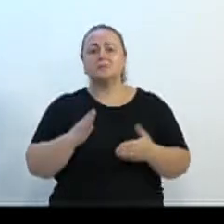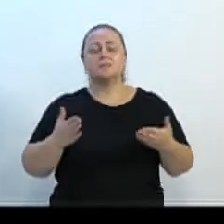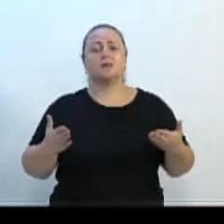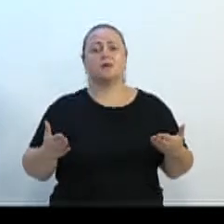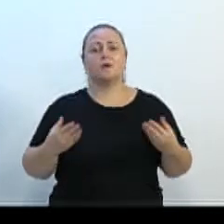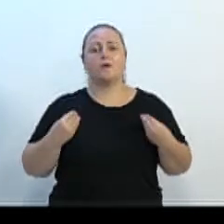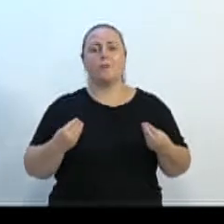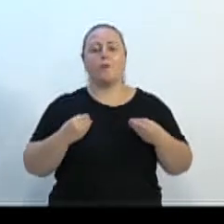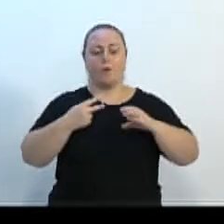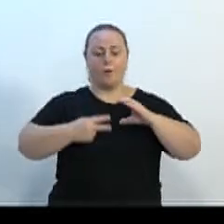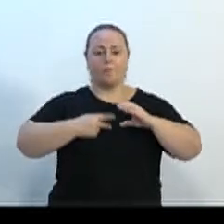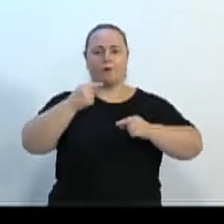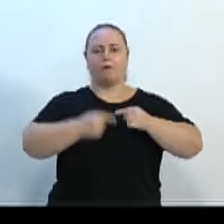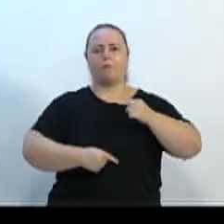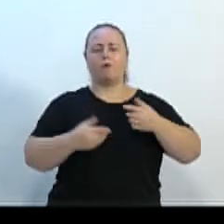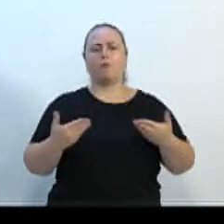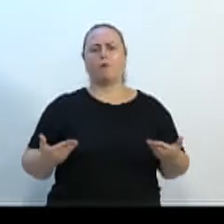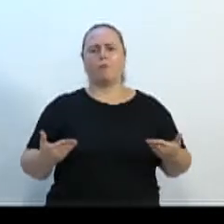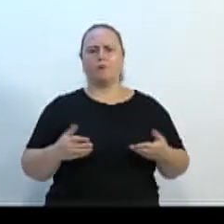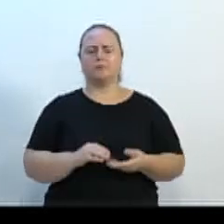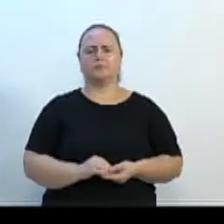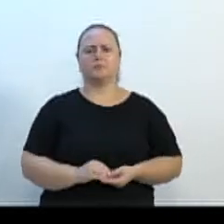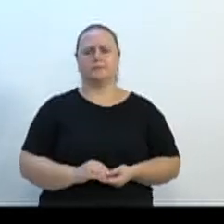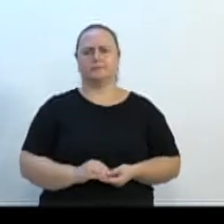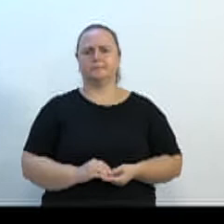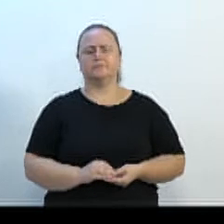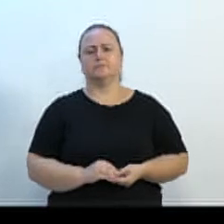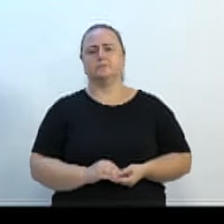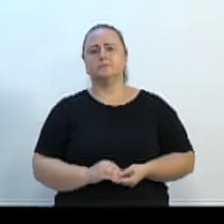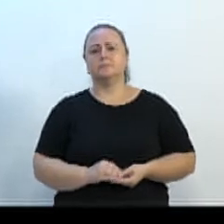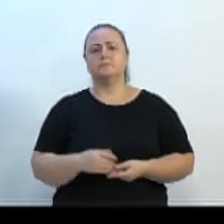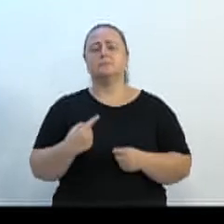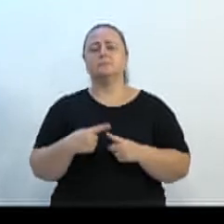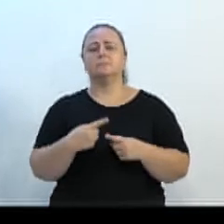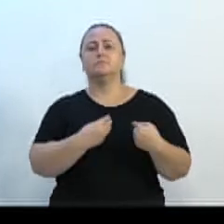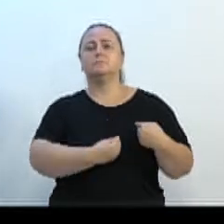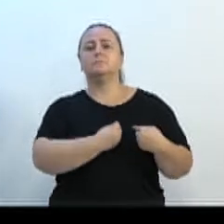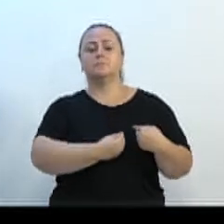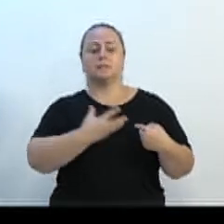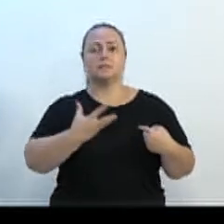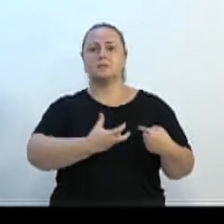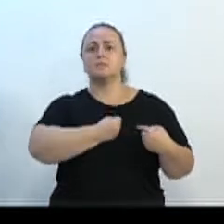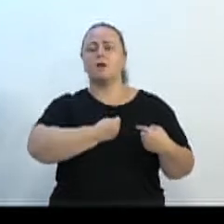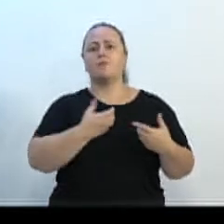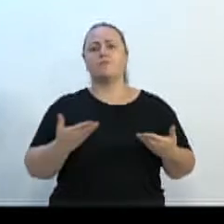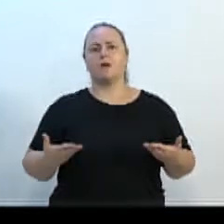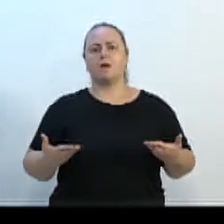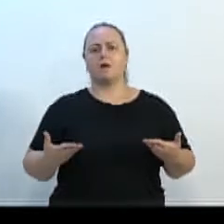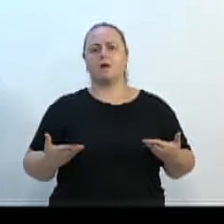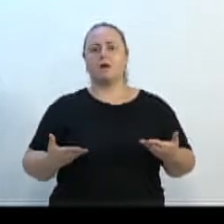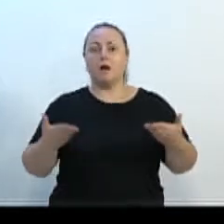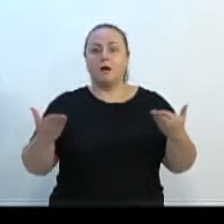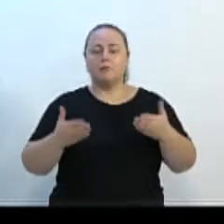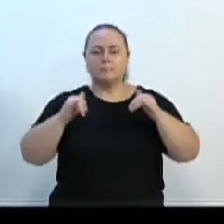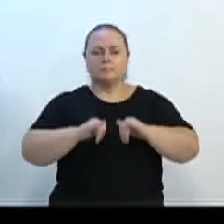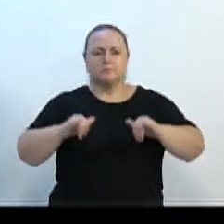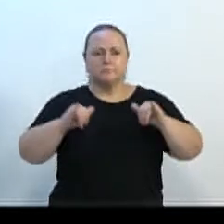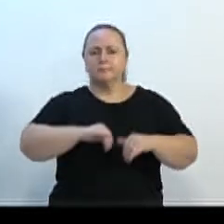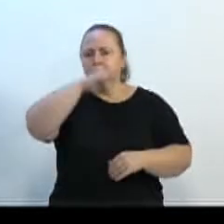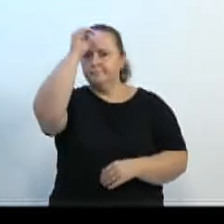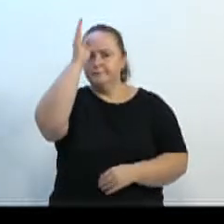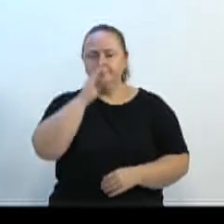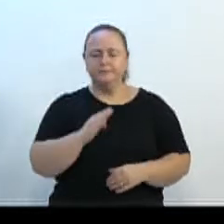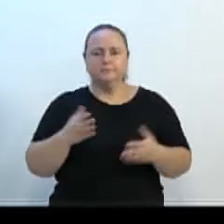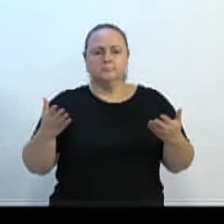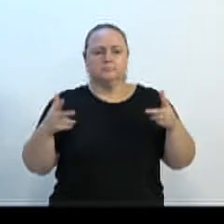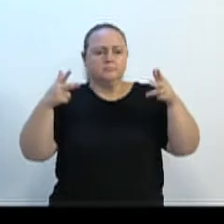um projeto desse vereador, que nada mais é para salvar vidas. Entendeu? Agora tem uma campanha nacional em cima do projeto que eu fiz,